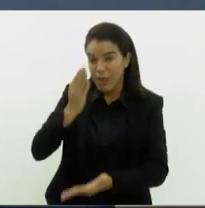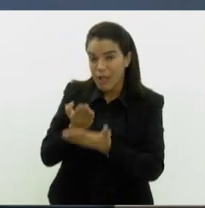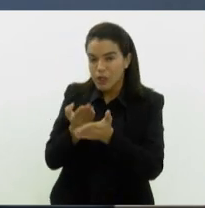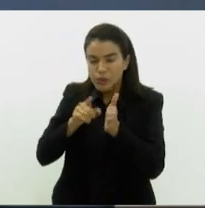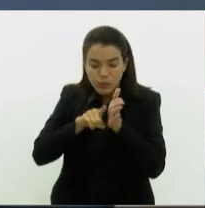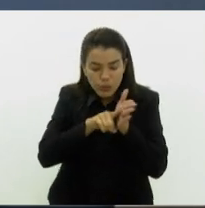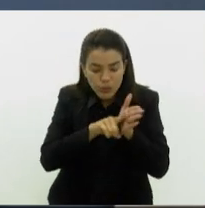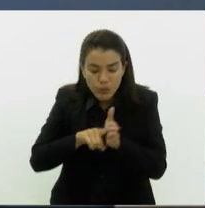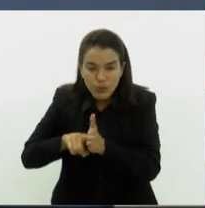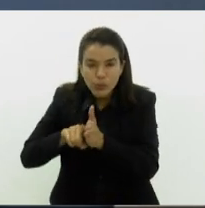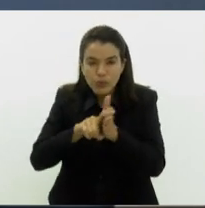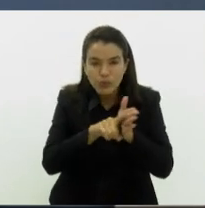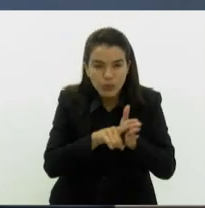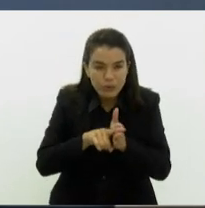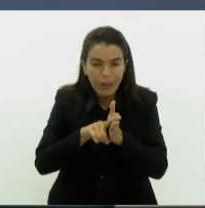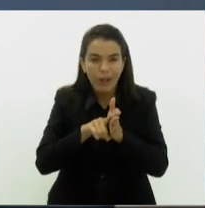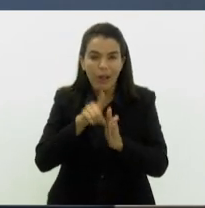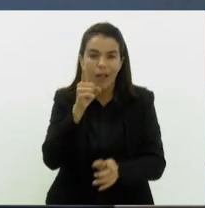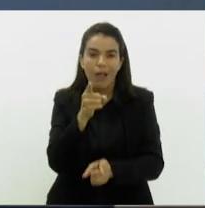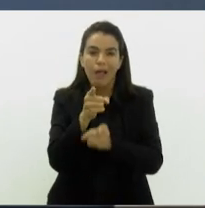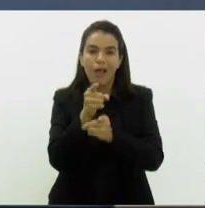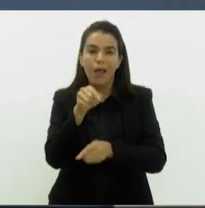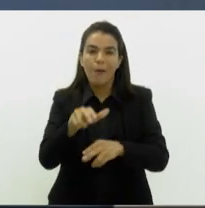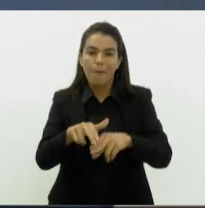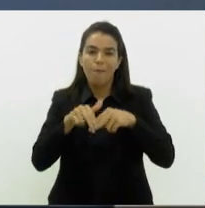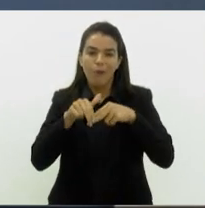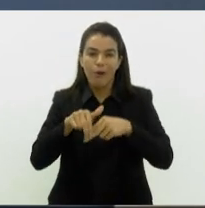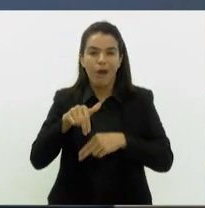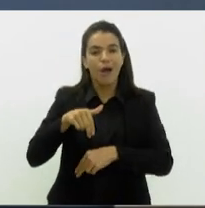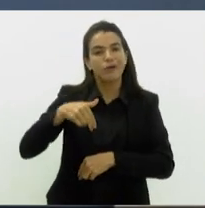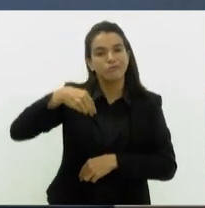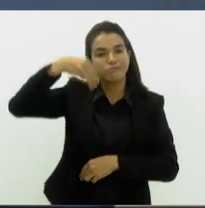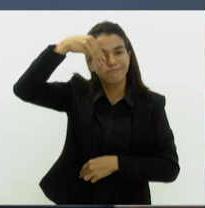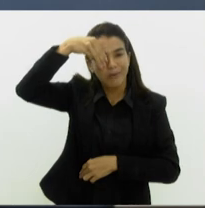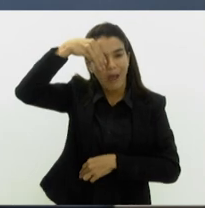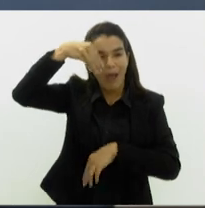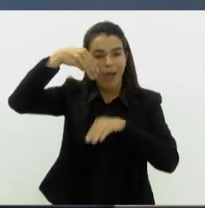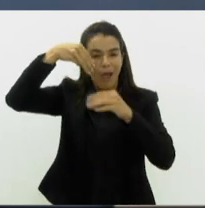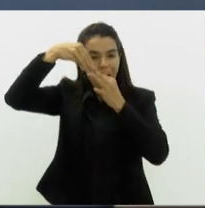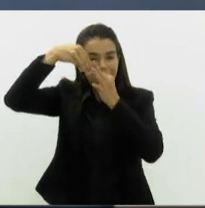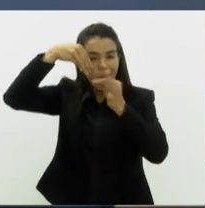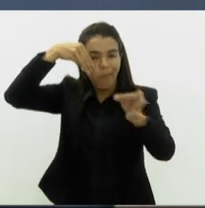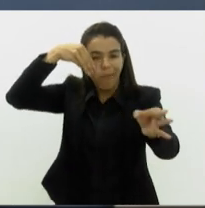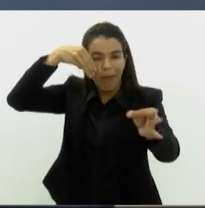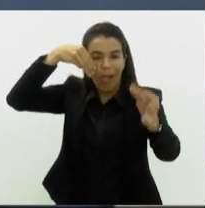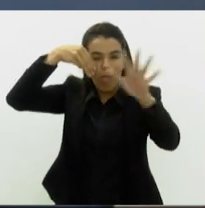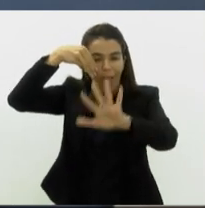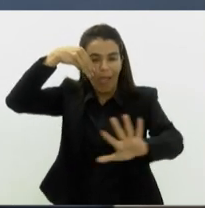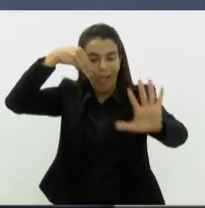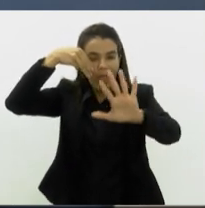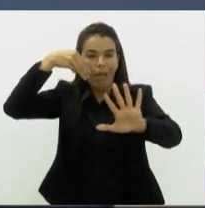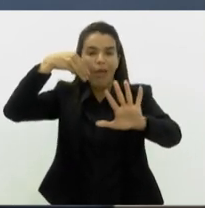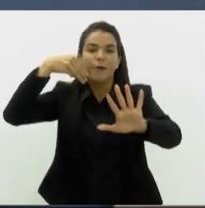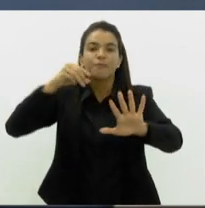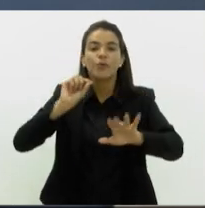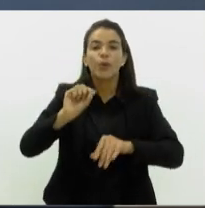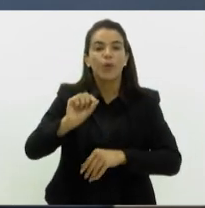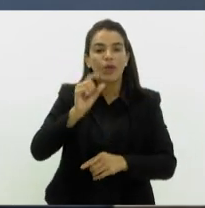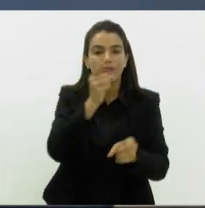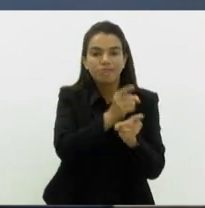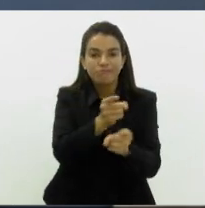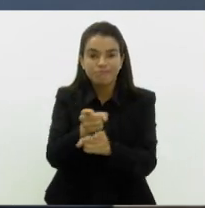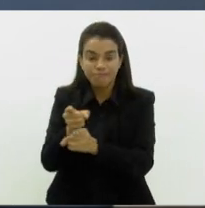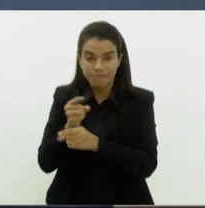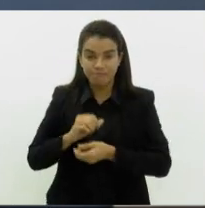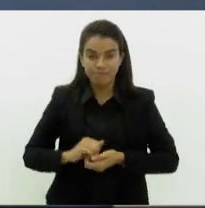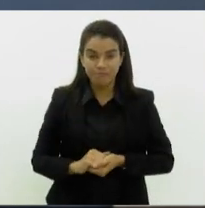muito, é que a miopia se deve à mudança de comportamento. Quais são as principais que são sinalizadas hoje